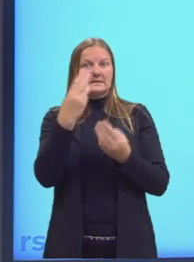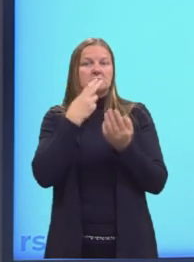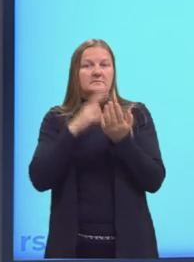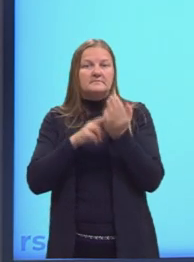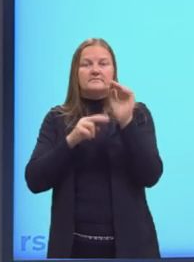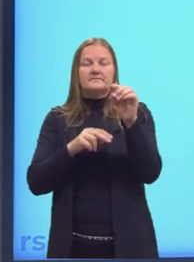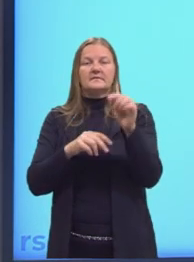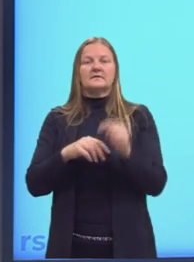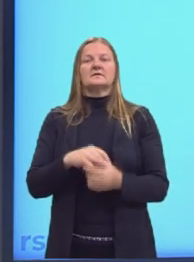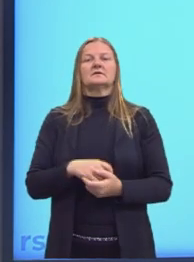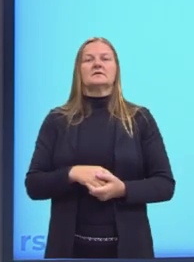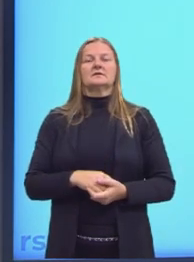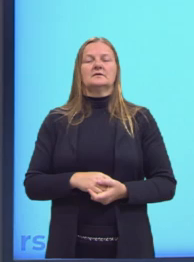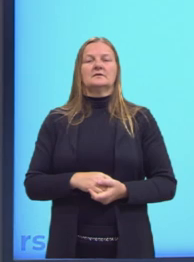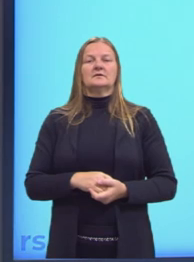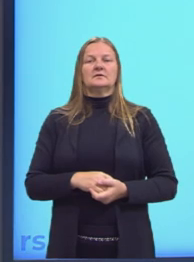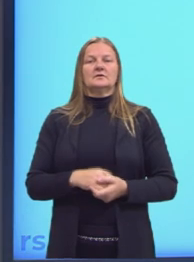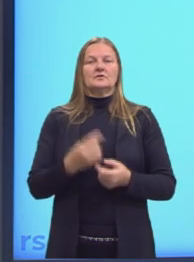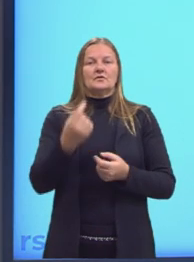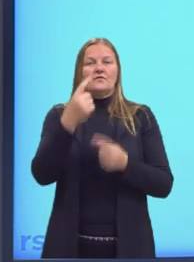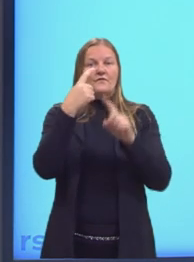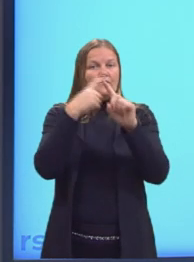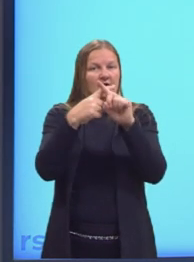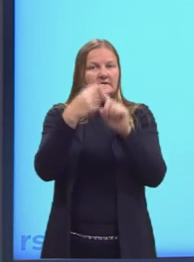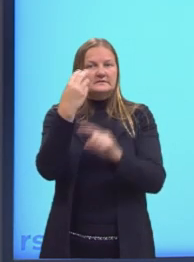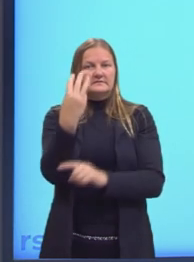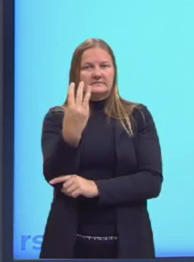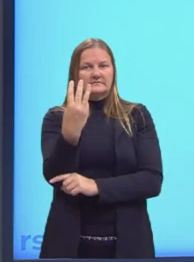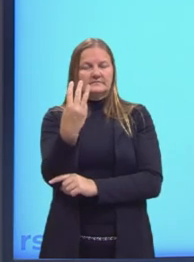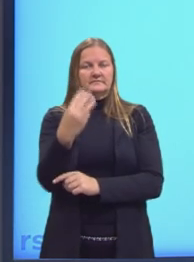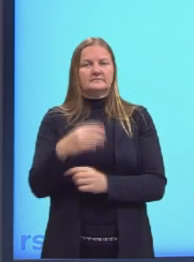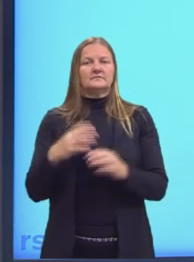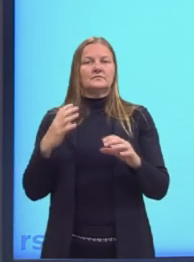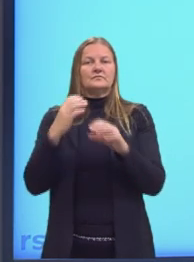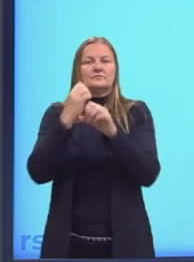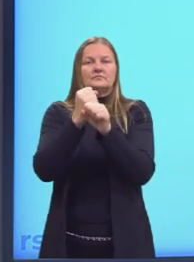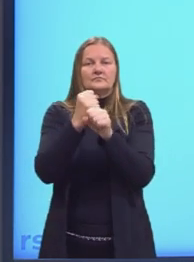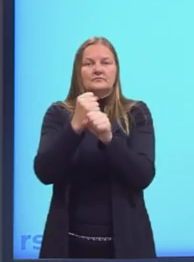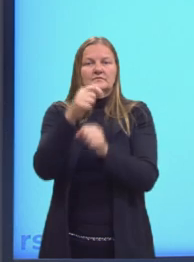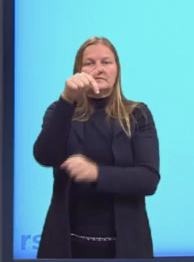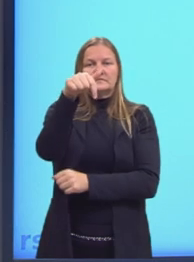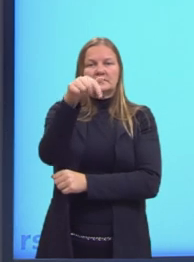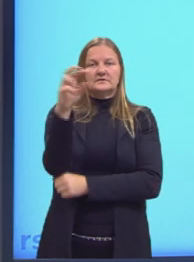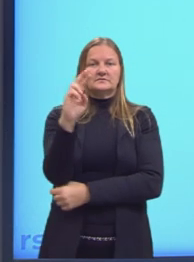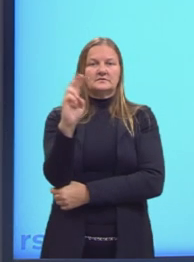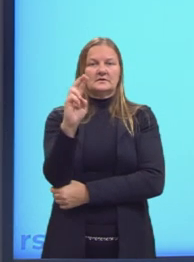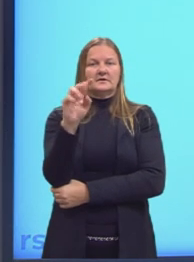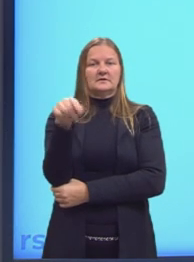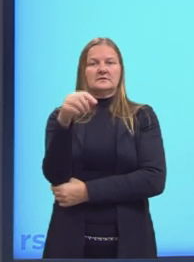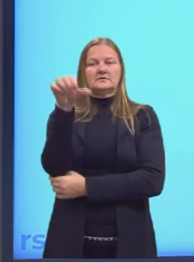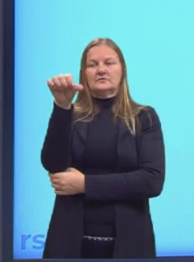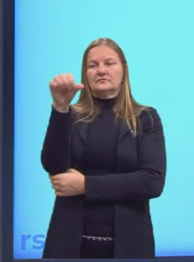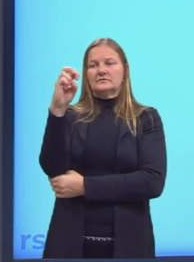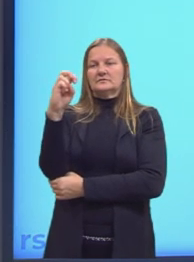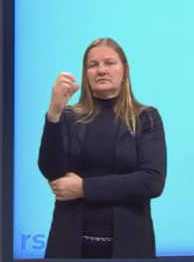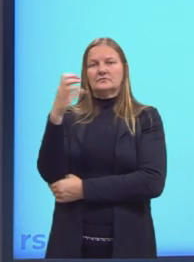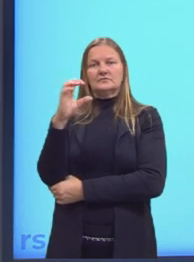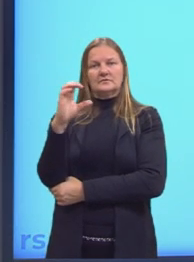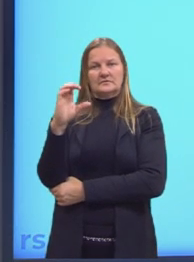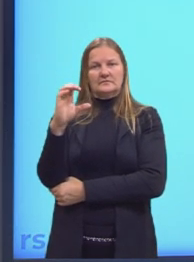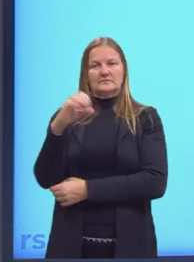a gente multiplica, né? O custo por três. Então, nós temos R$,00 com R$ 0,95.